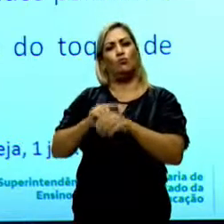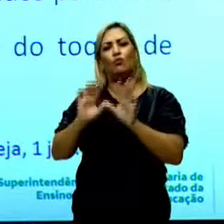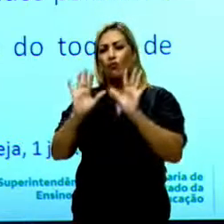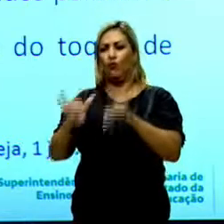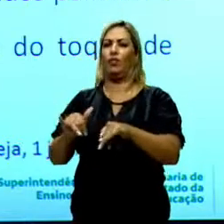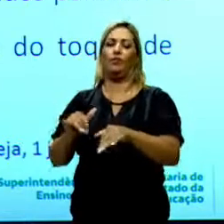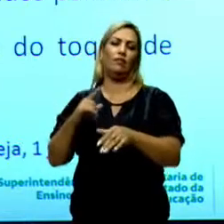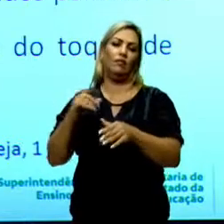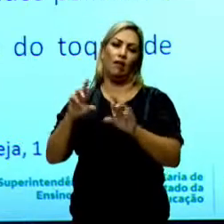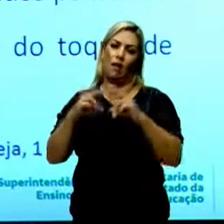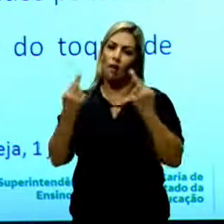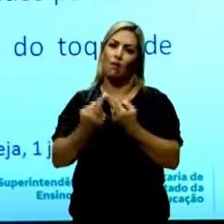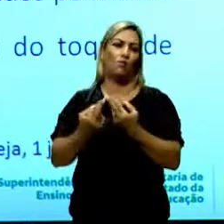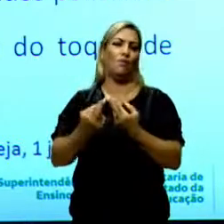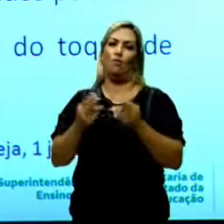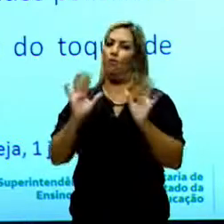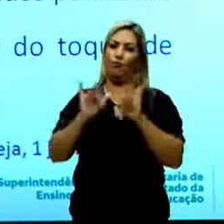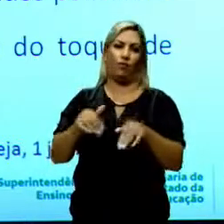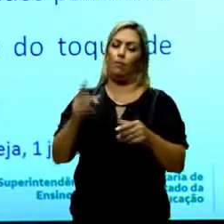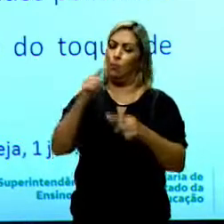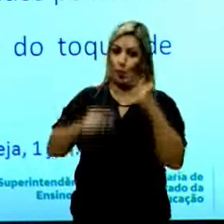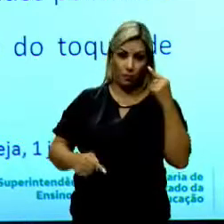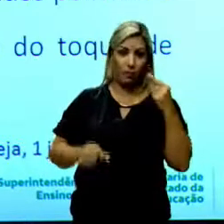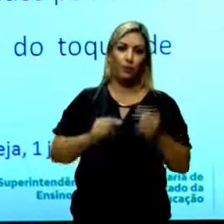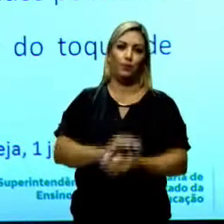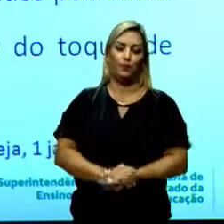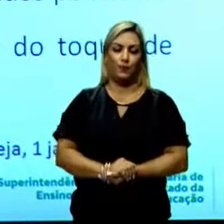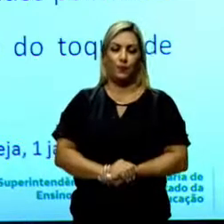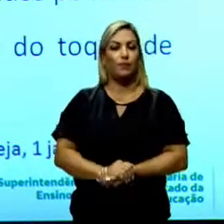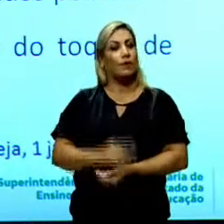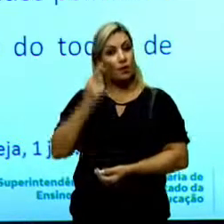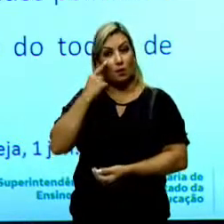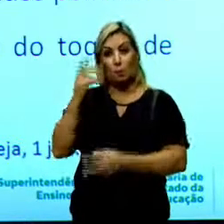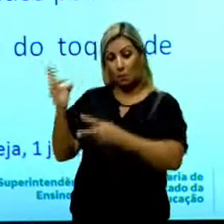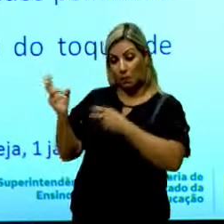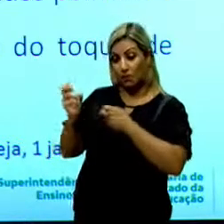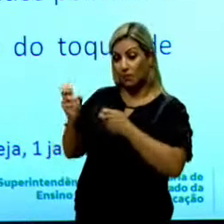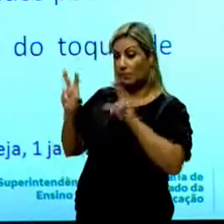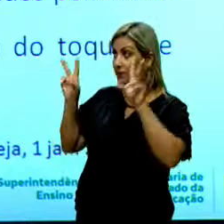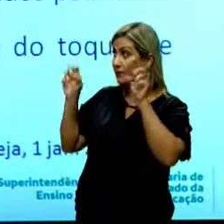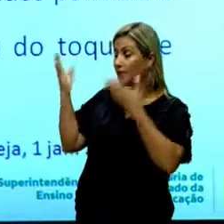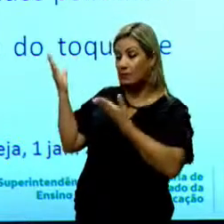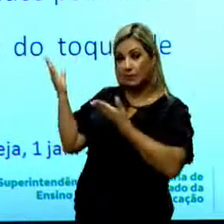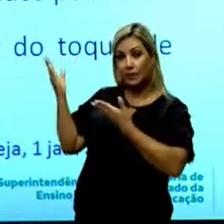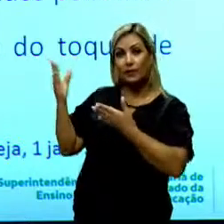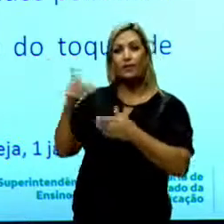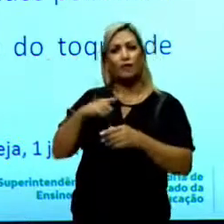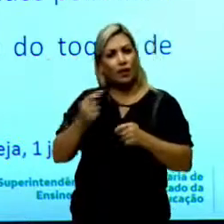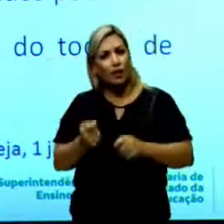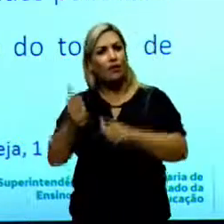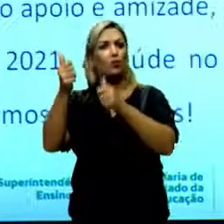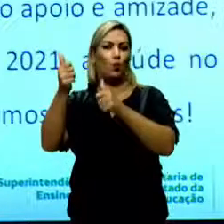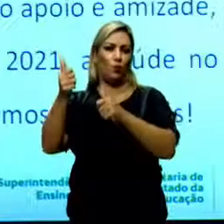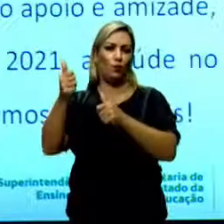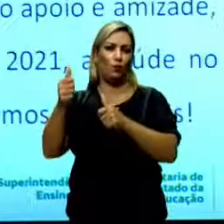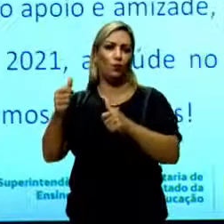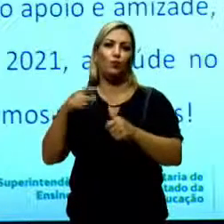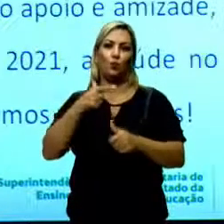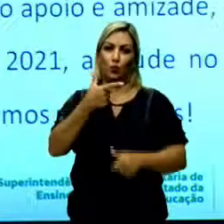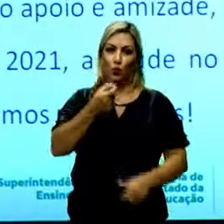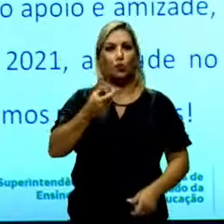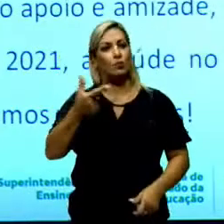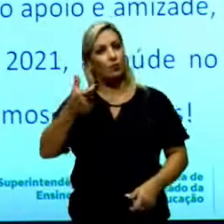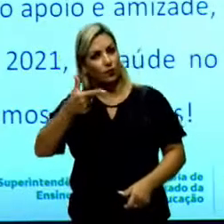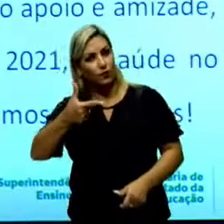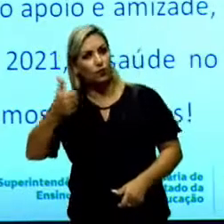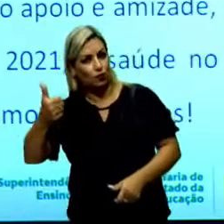proibição de reuniões. Olha, nós estamos percebendo que o tema aqui trata-se do Réveillon, a chegada de um